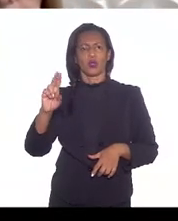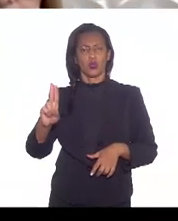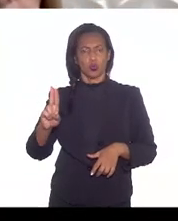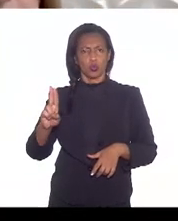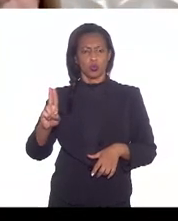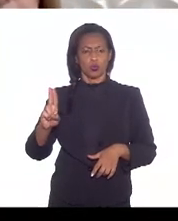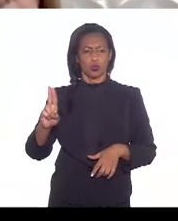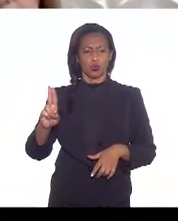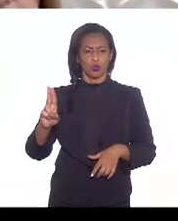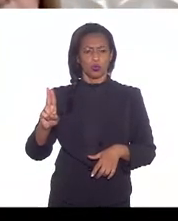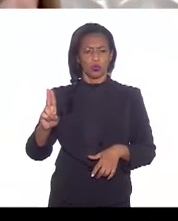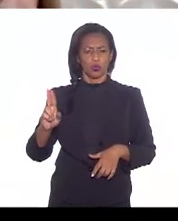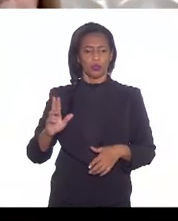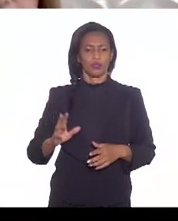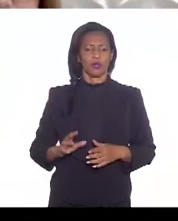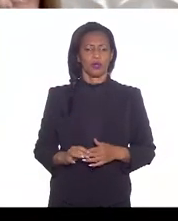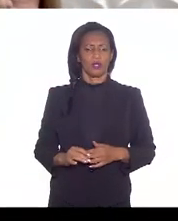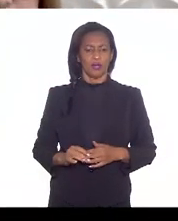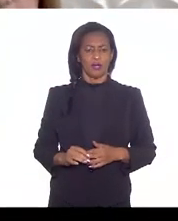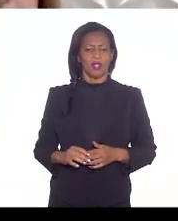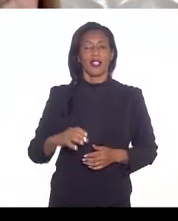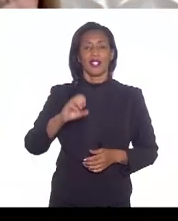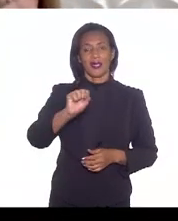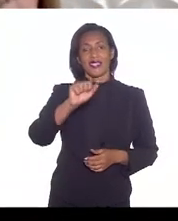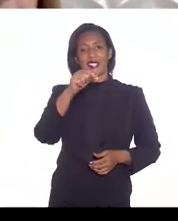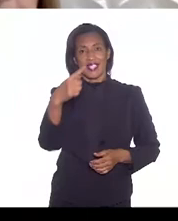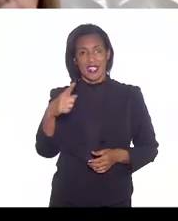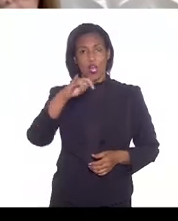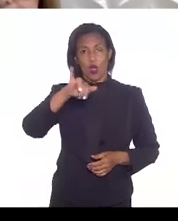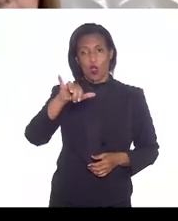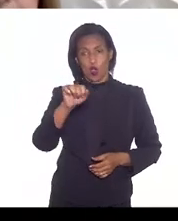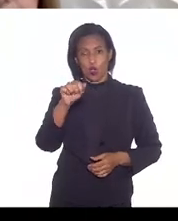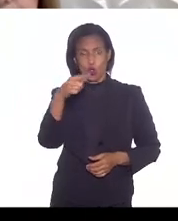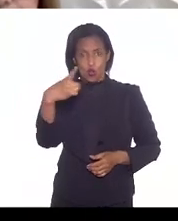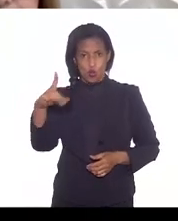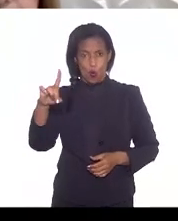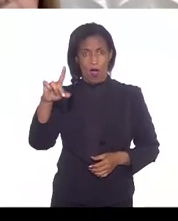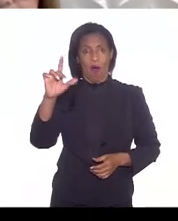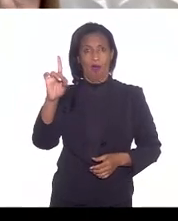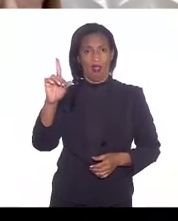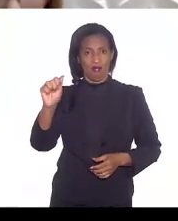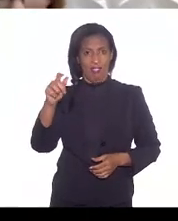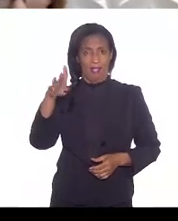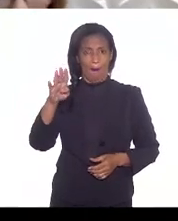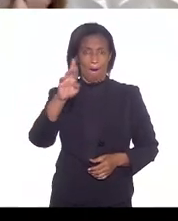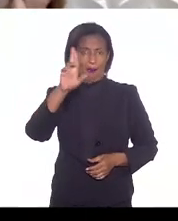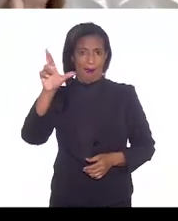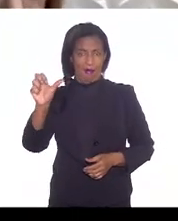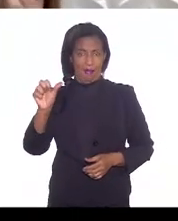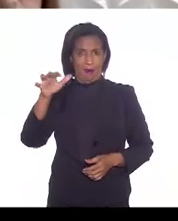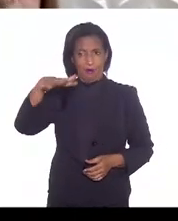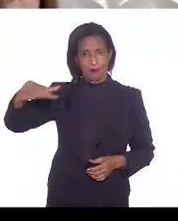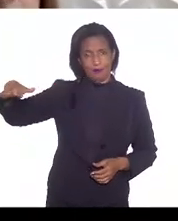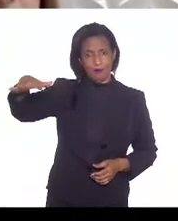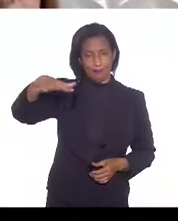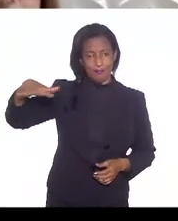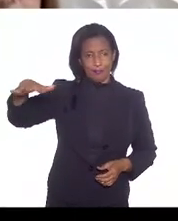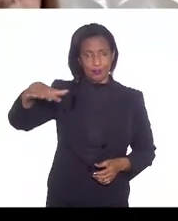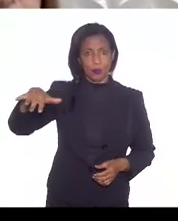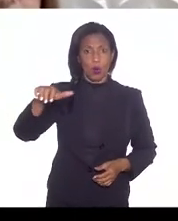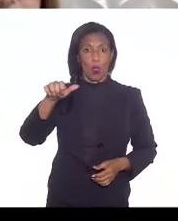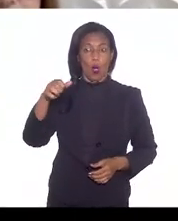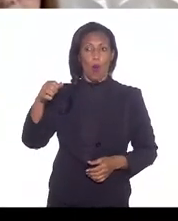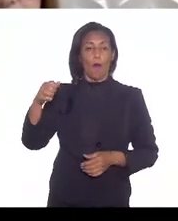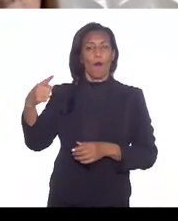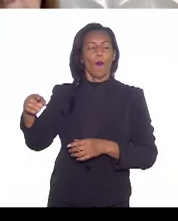São João da Barra. São João da Barra, exatamente, São João da Barra, para o Porto do